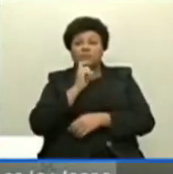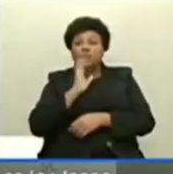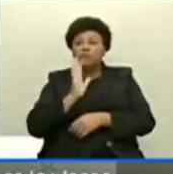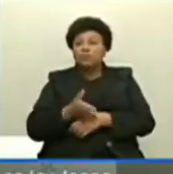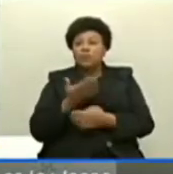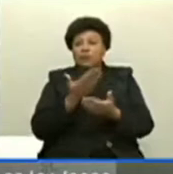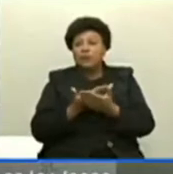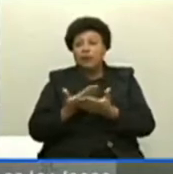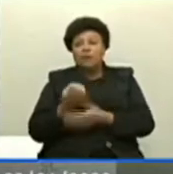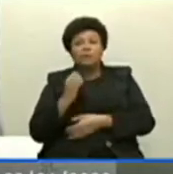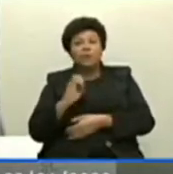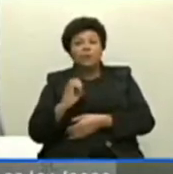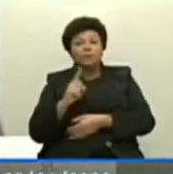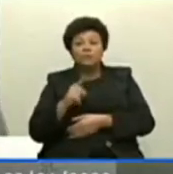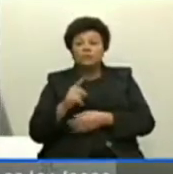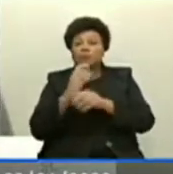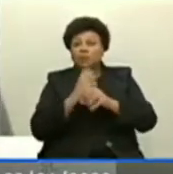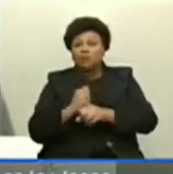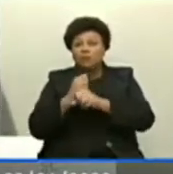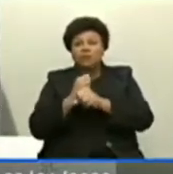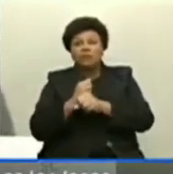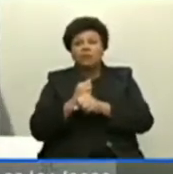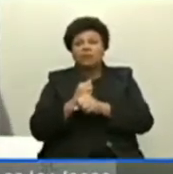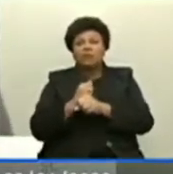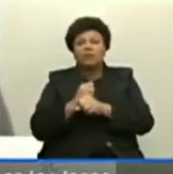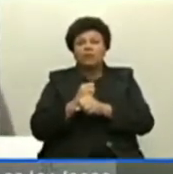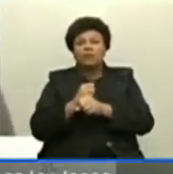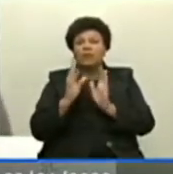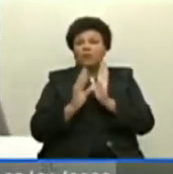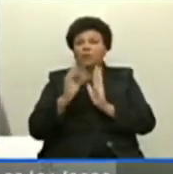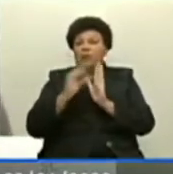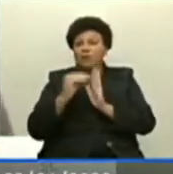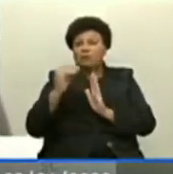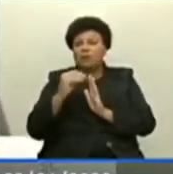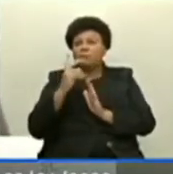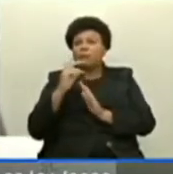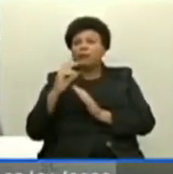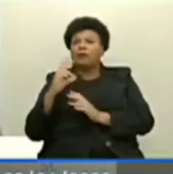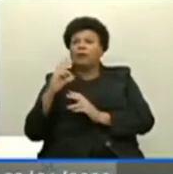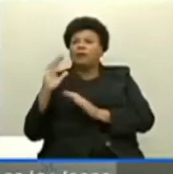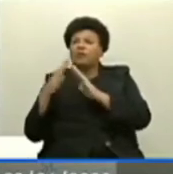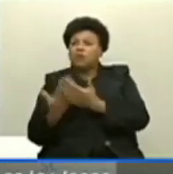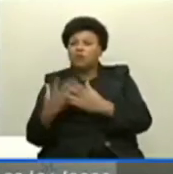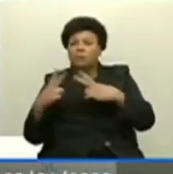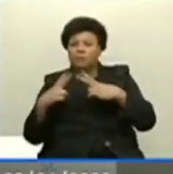ou se não forem contabilizadas, e aqui seria um calendário tanto para privada quanto pública.